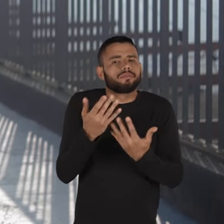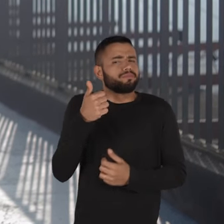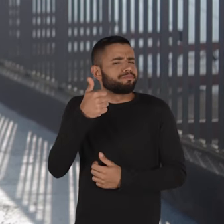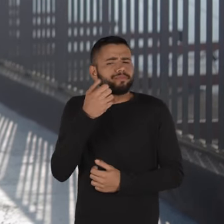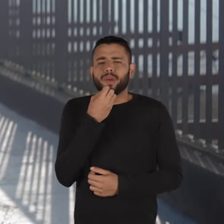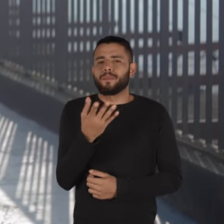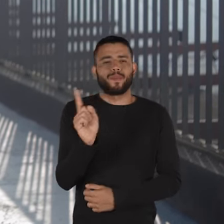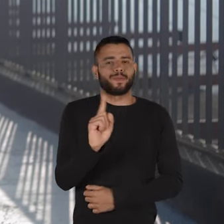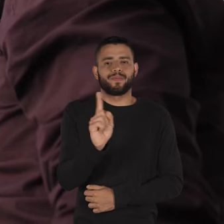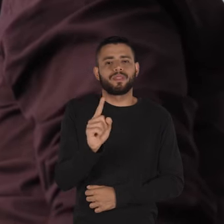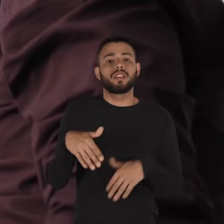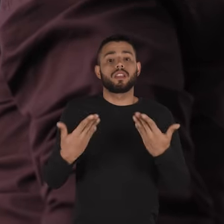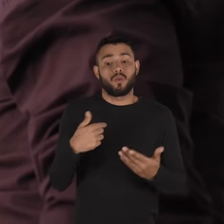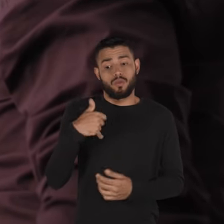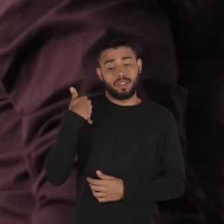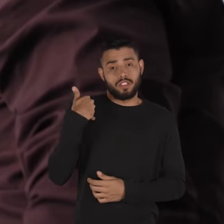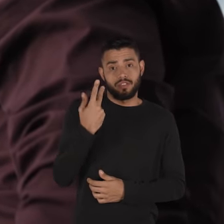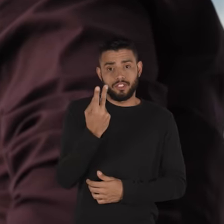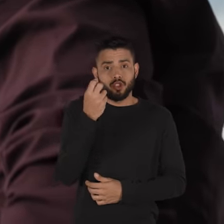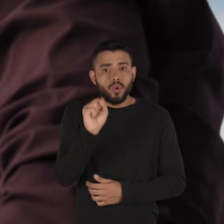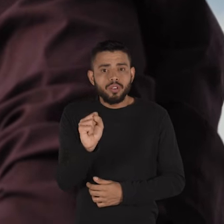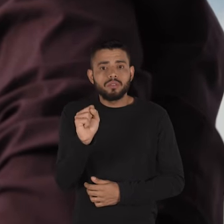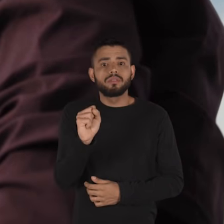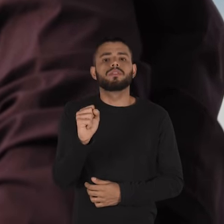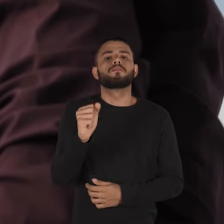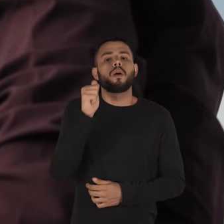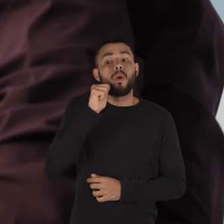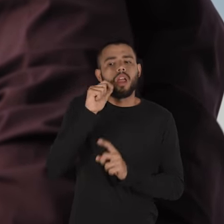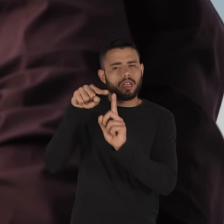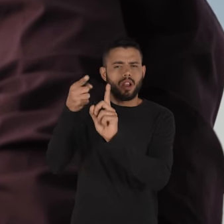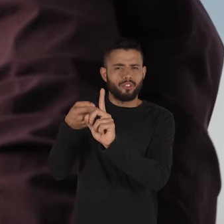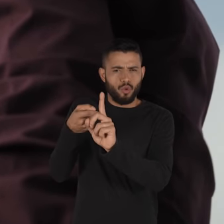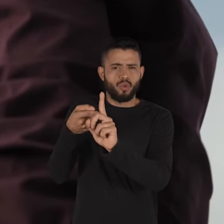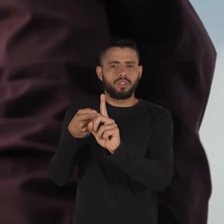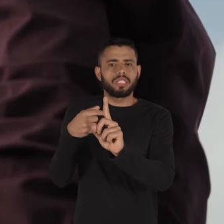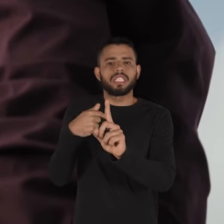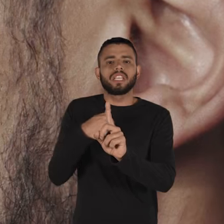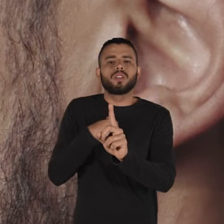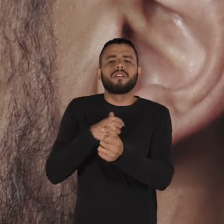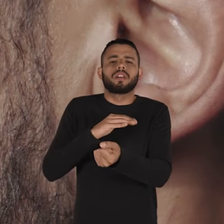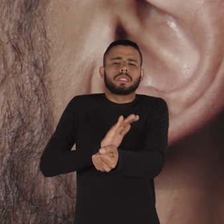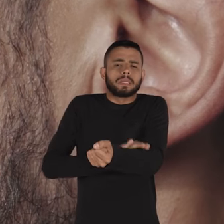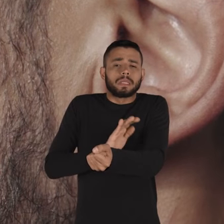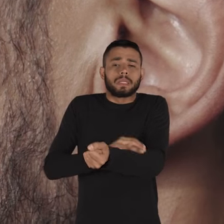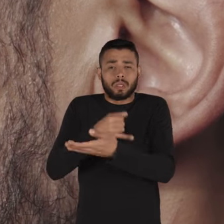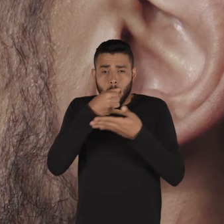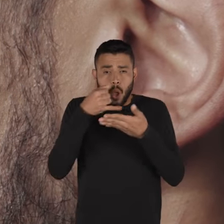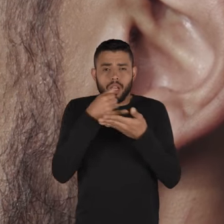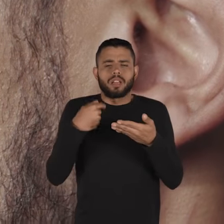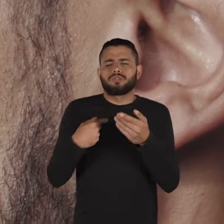não seja tão positiva e com 28 anos eu engravidei uma mulher e eu estava em abstinência a gente